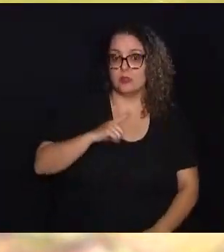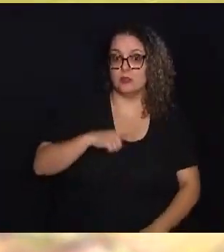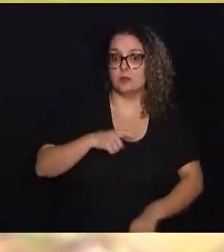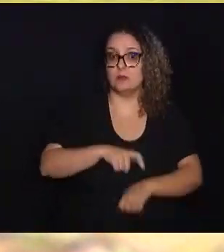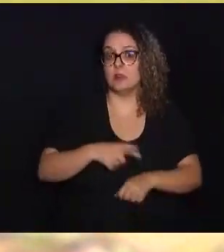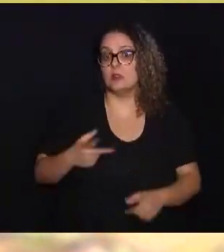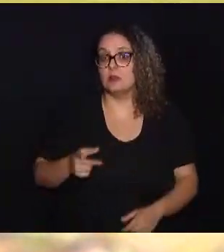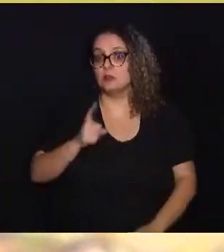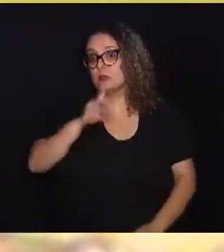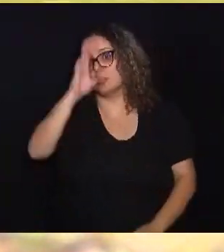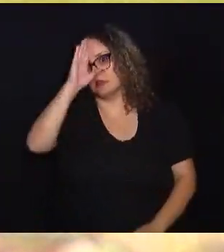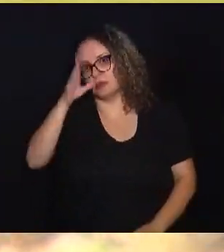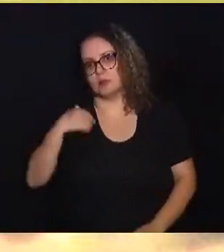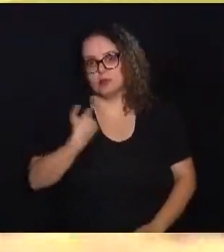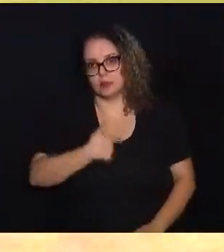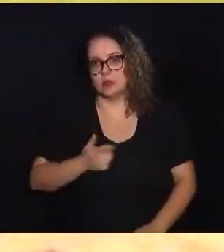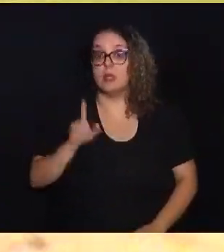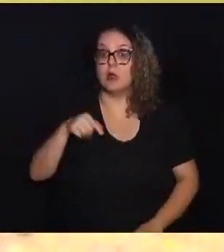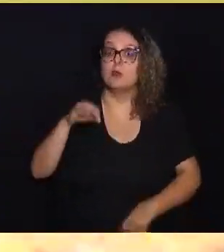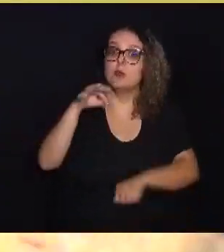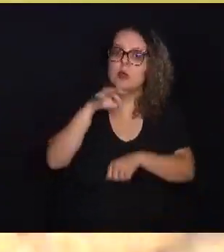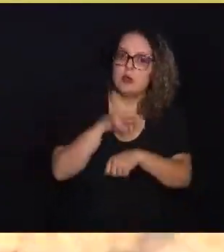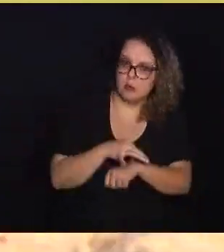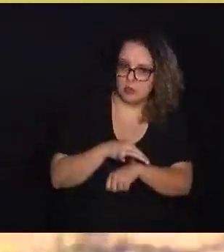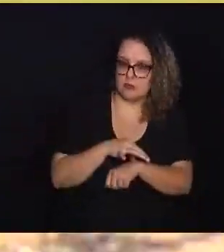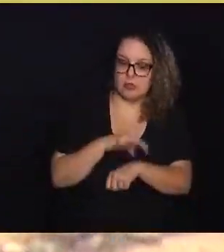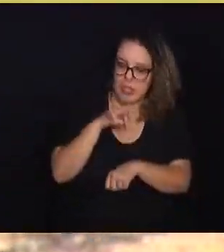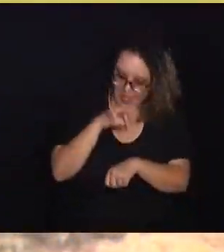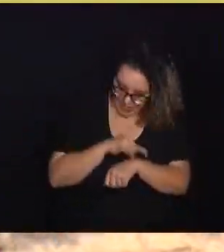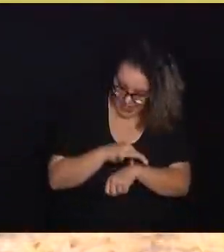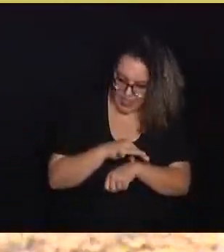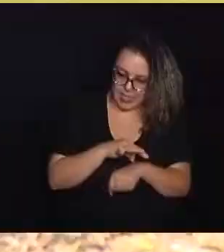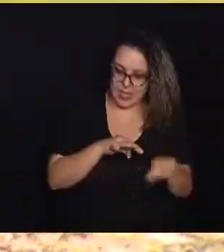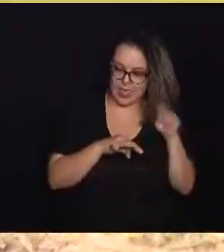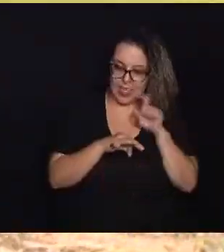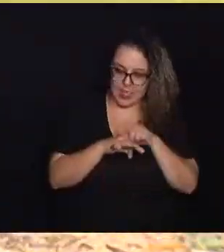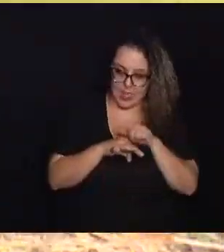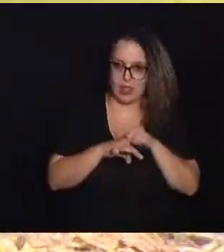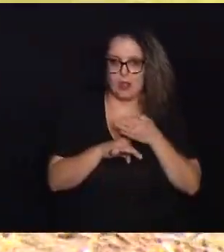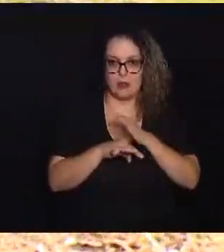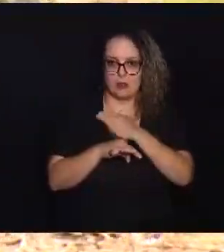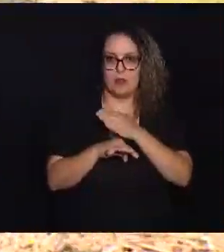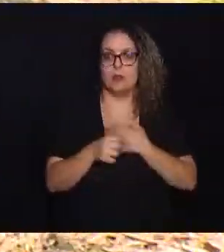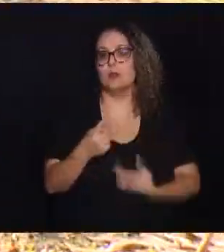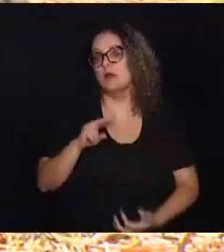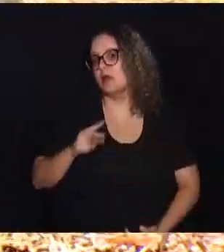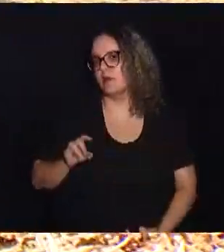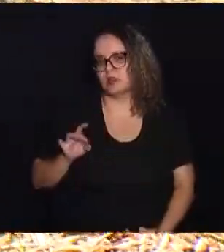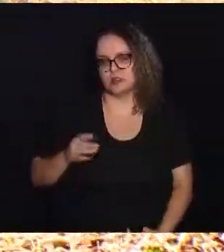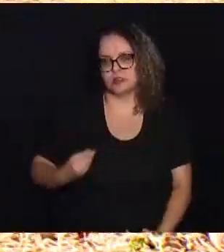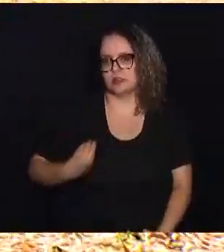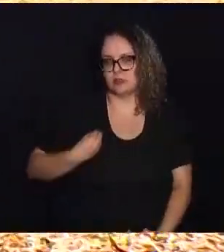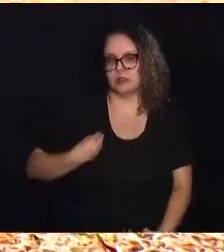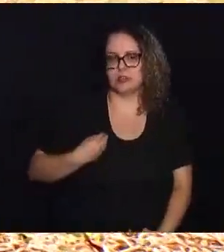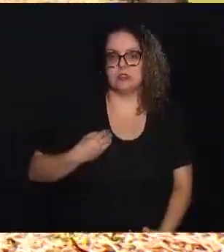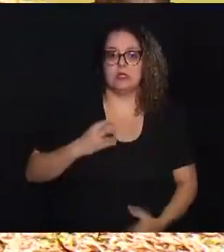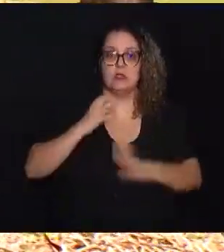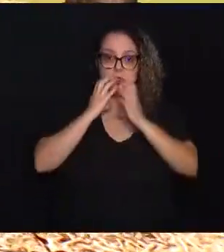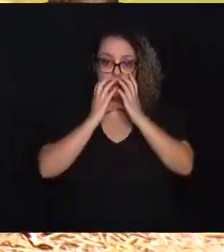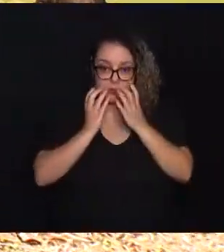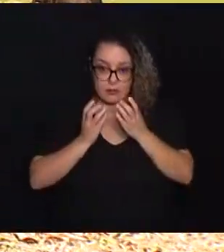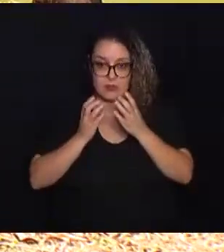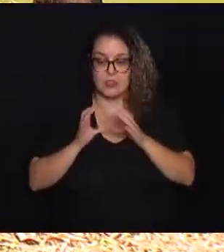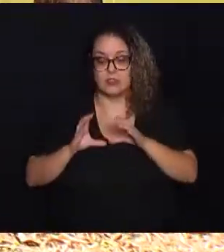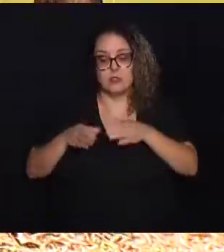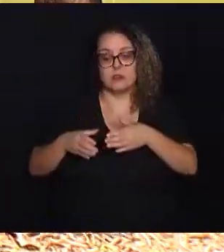transmissão da febre maculosa, que não é diretamente para a gente, é para o carrapato. Mas isso acontece uma vez só na vida da capivara. Então,